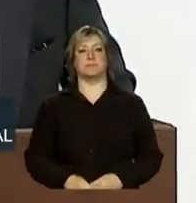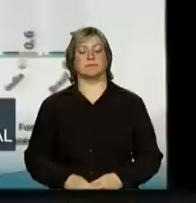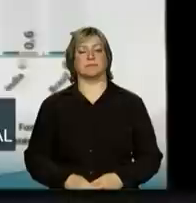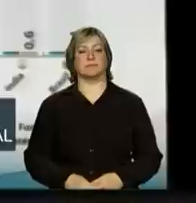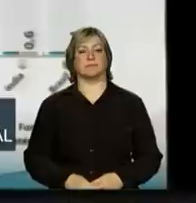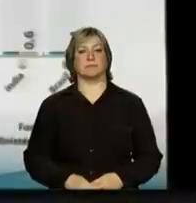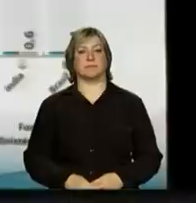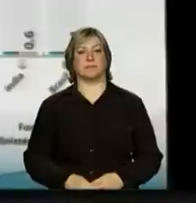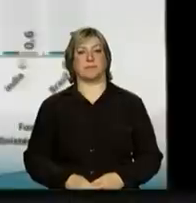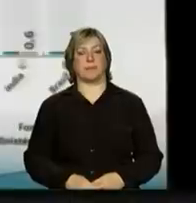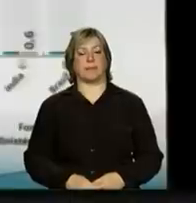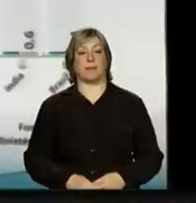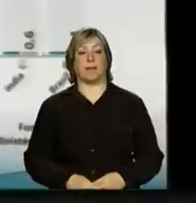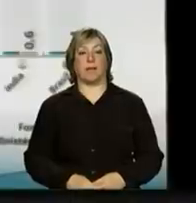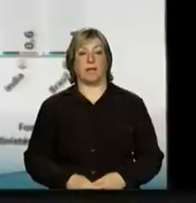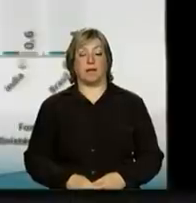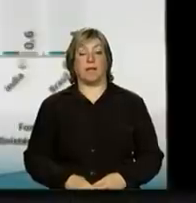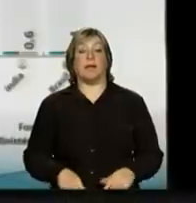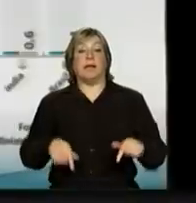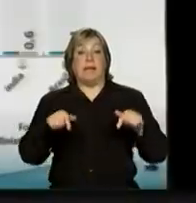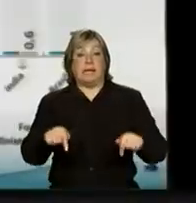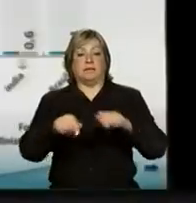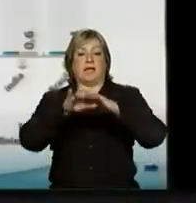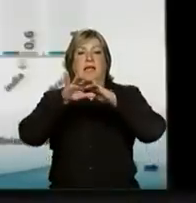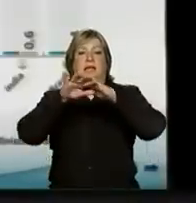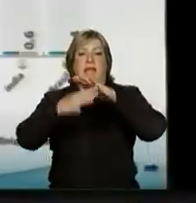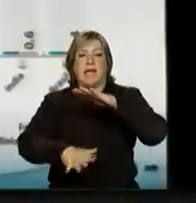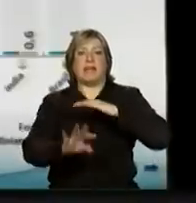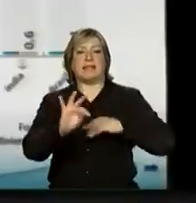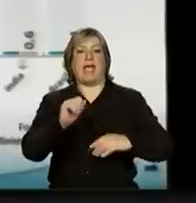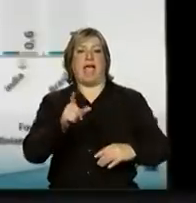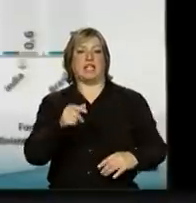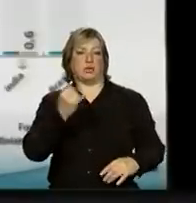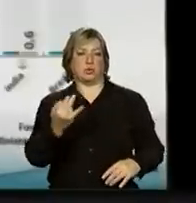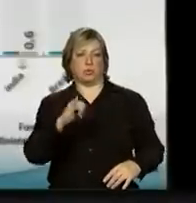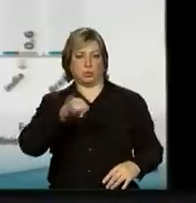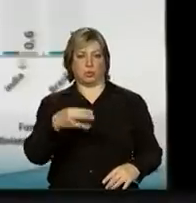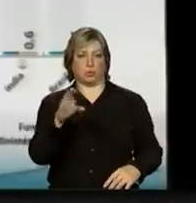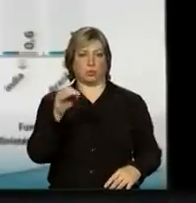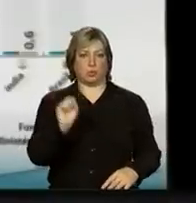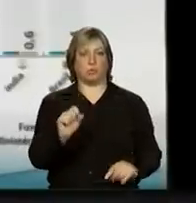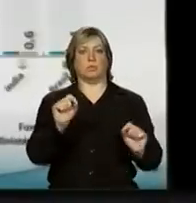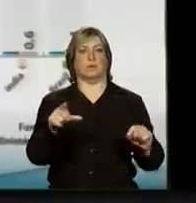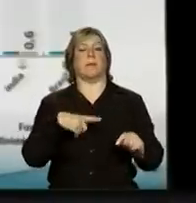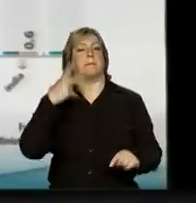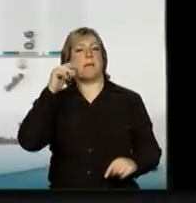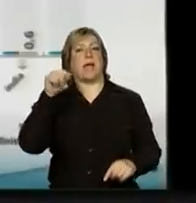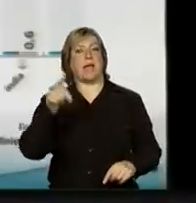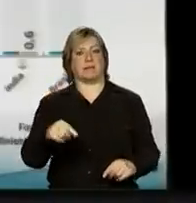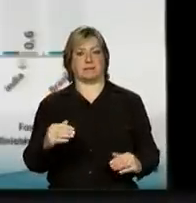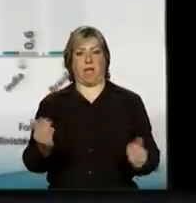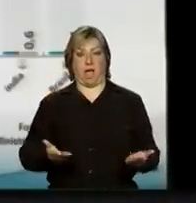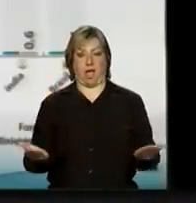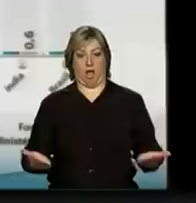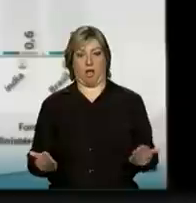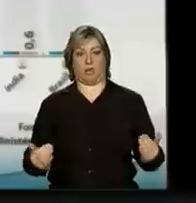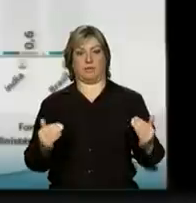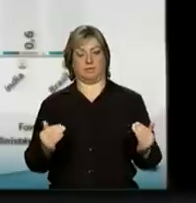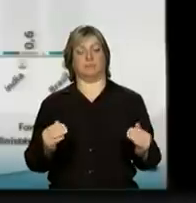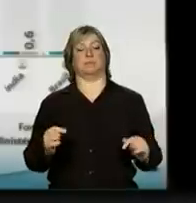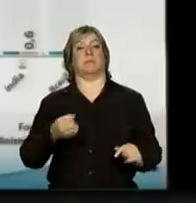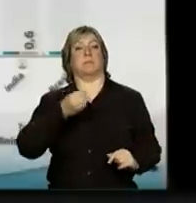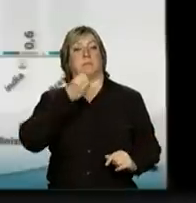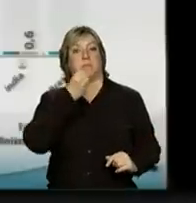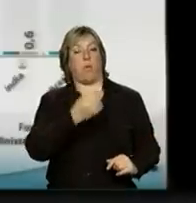Bom, com esta queda da taxa de juros para esse patamar quase